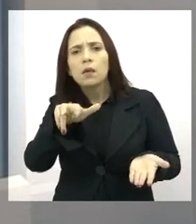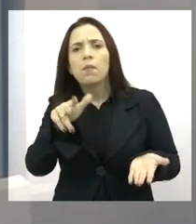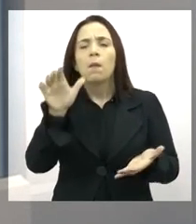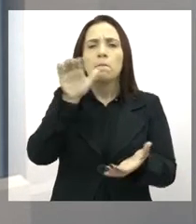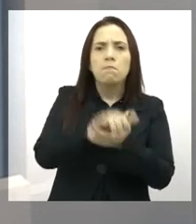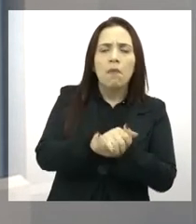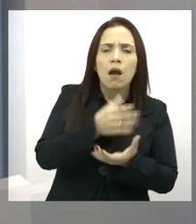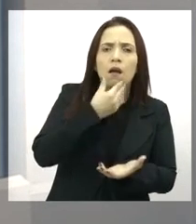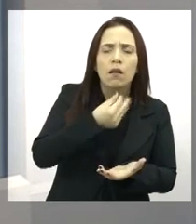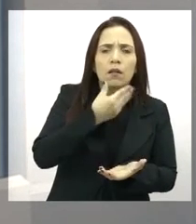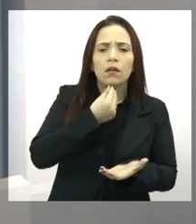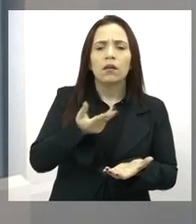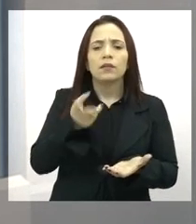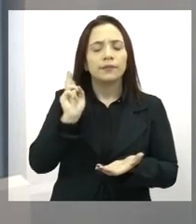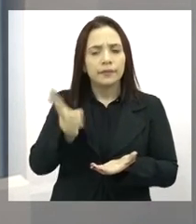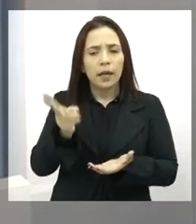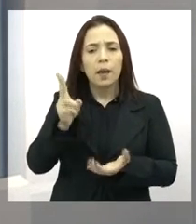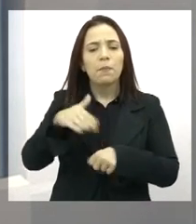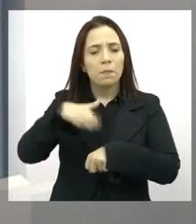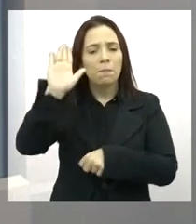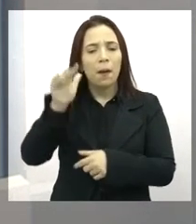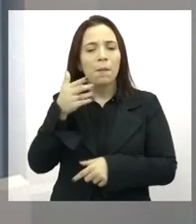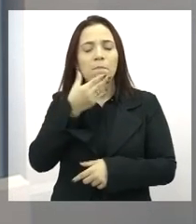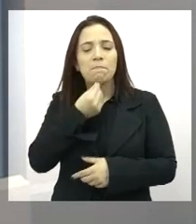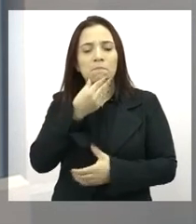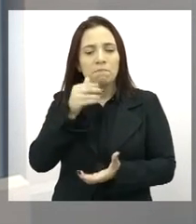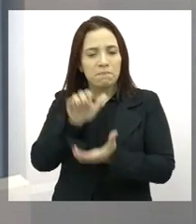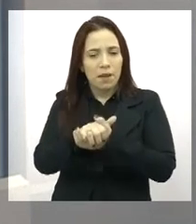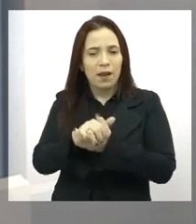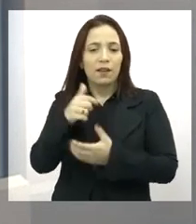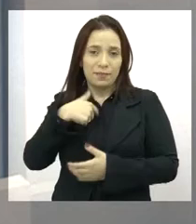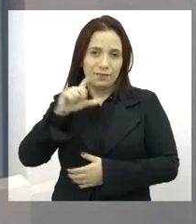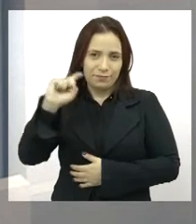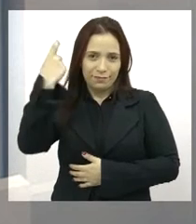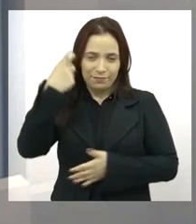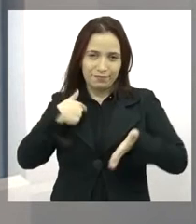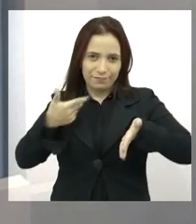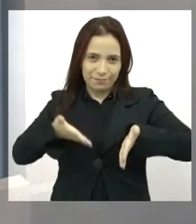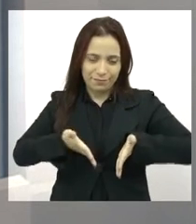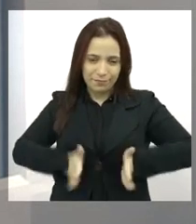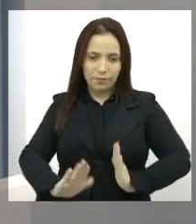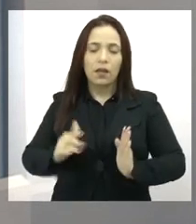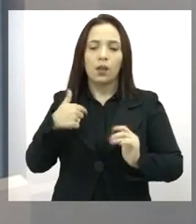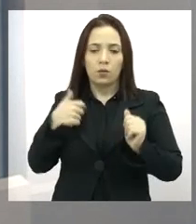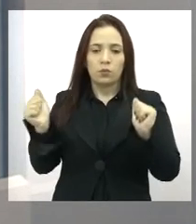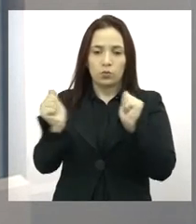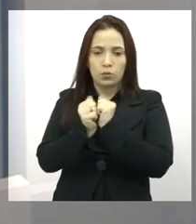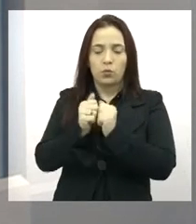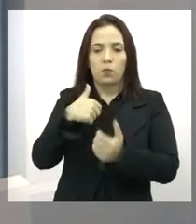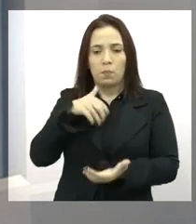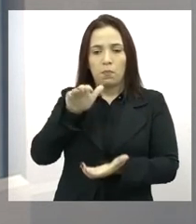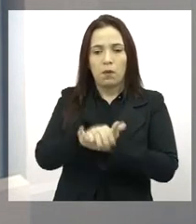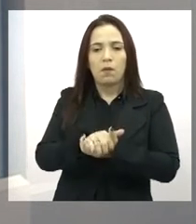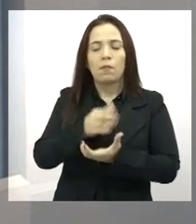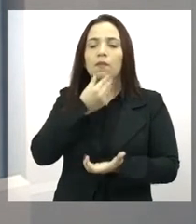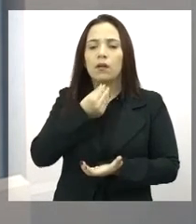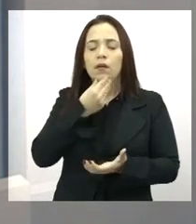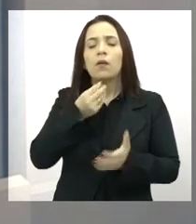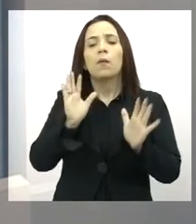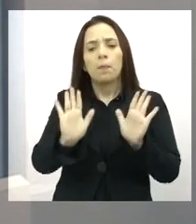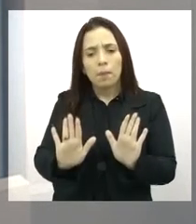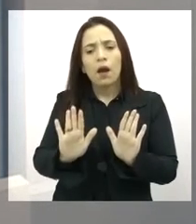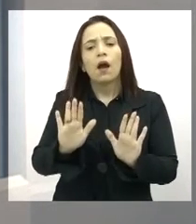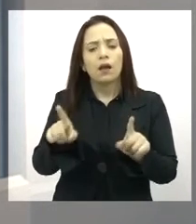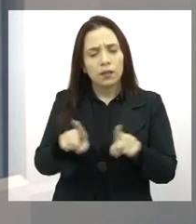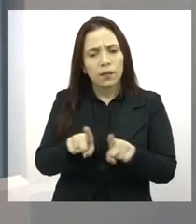marido, né, a maioria das vezes são os maridos, eu optei, quando tive meu marido, por meu marido ser meu acompanhante, mas eu